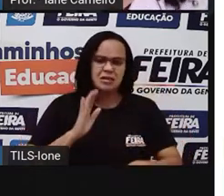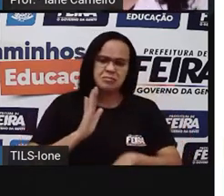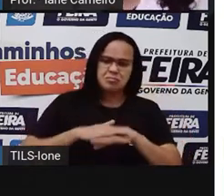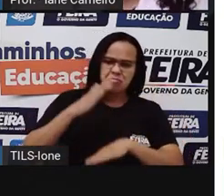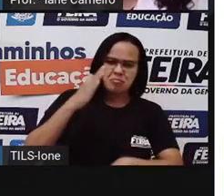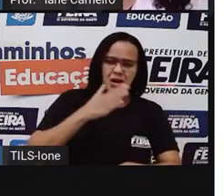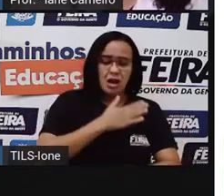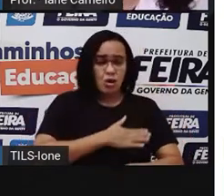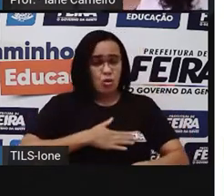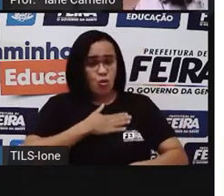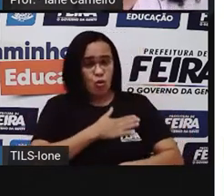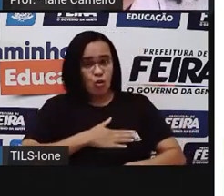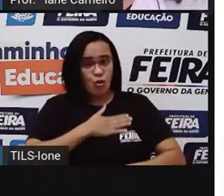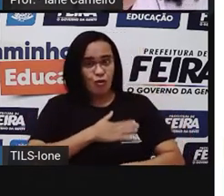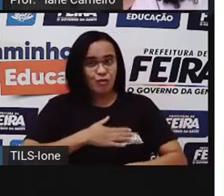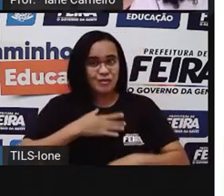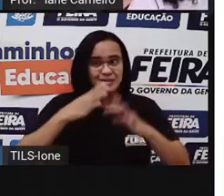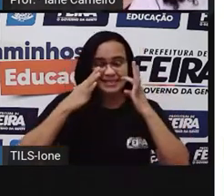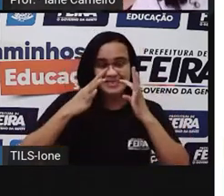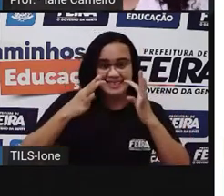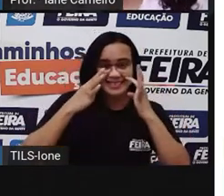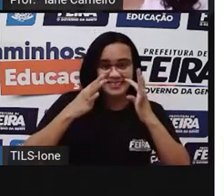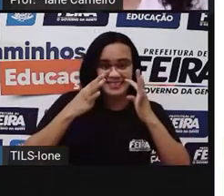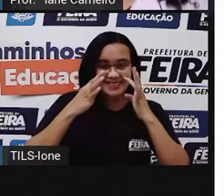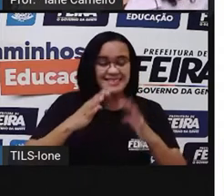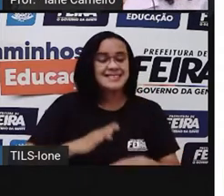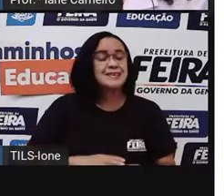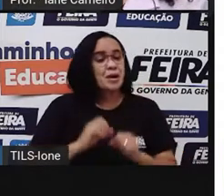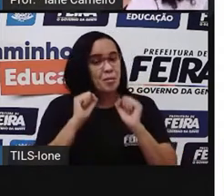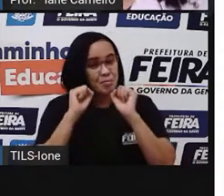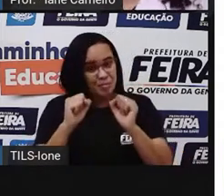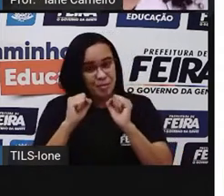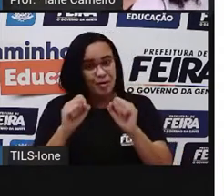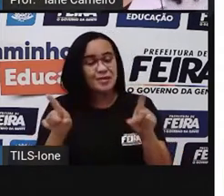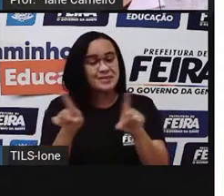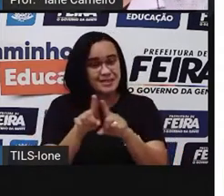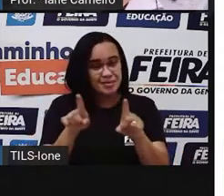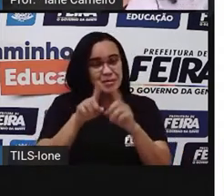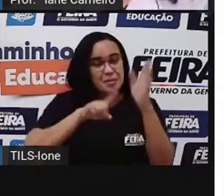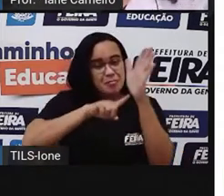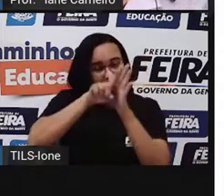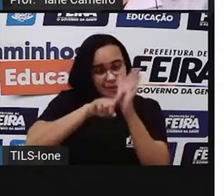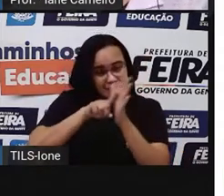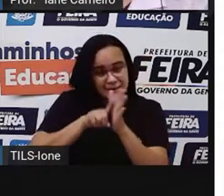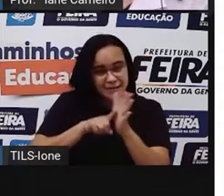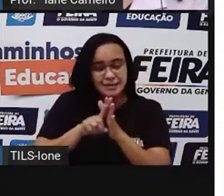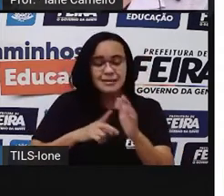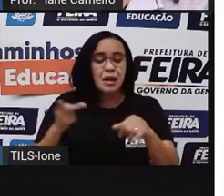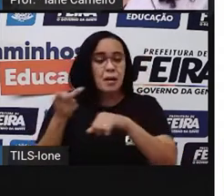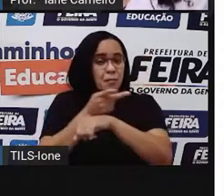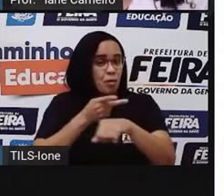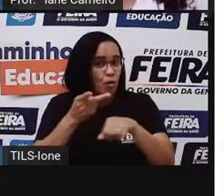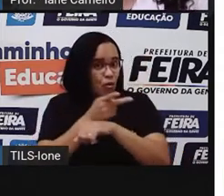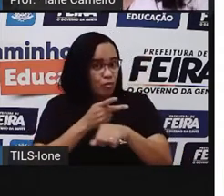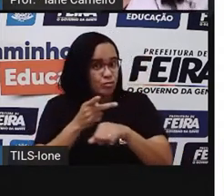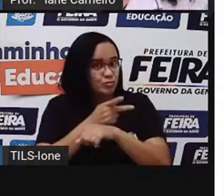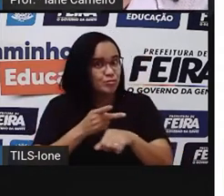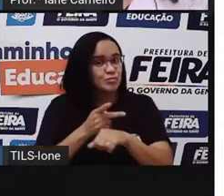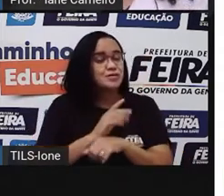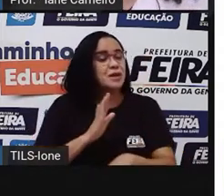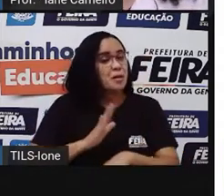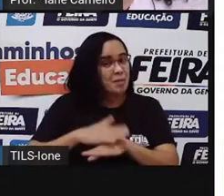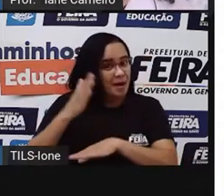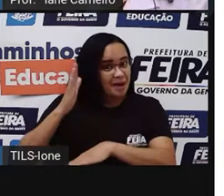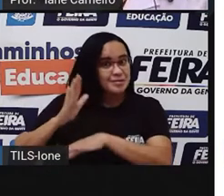ficou mais interessado, você pode pesquisar, Procurar um pouco mais dessa lenda, entender um pouco mais desse